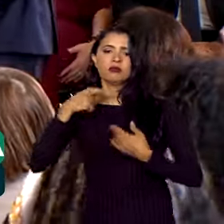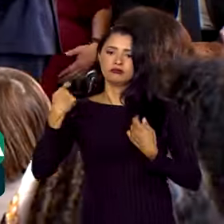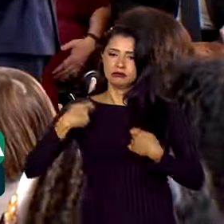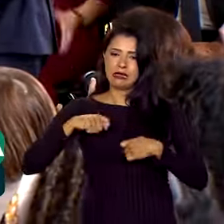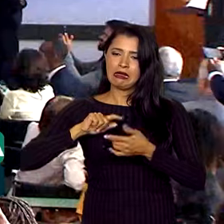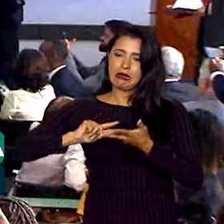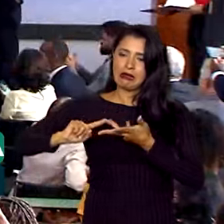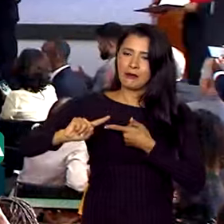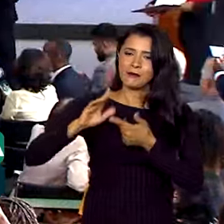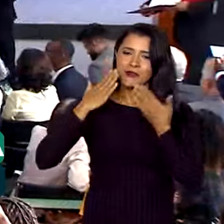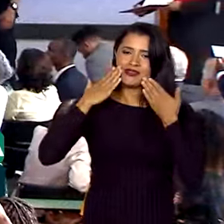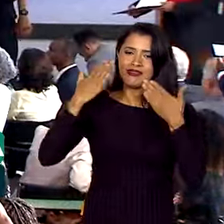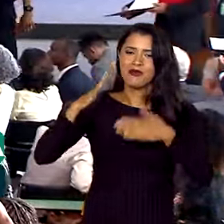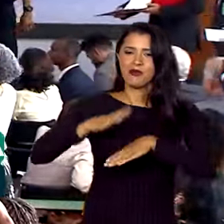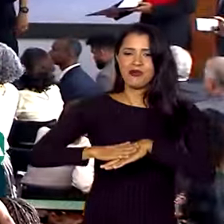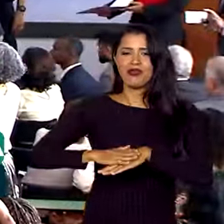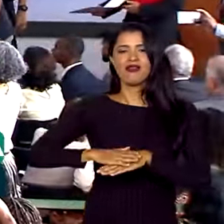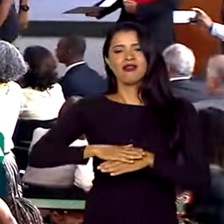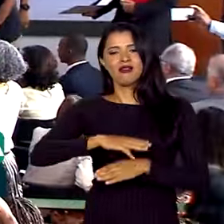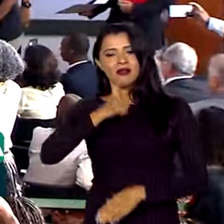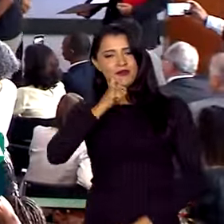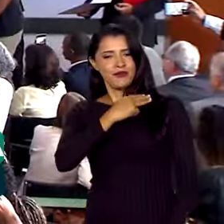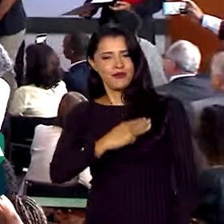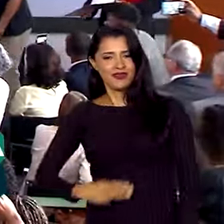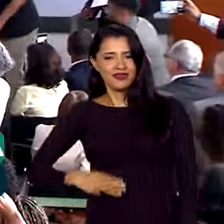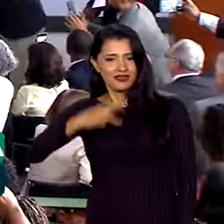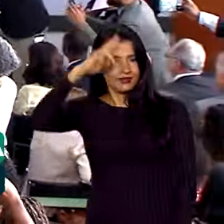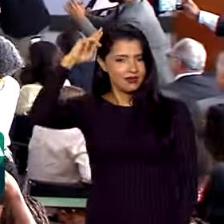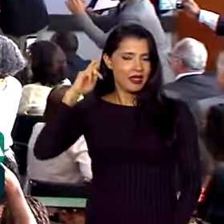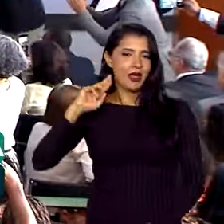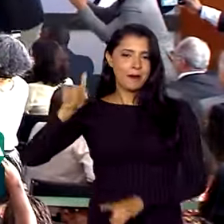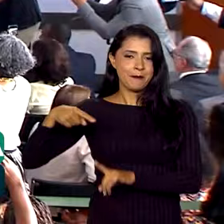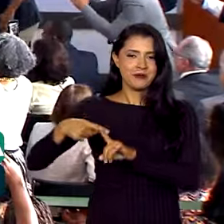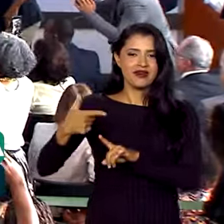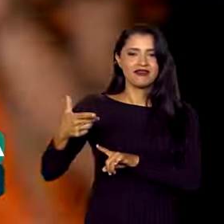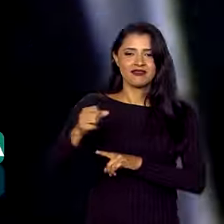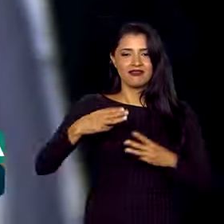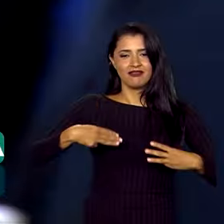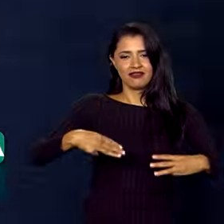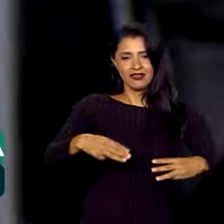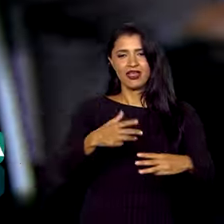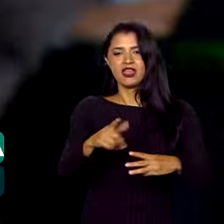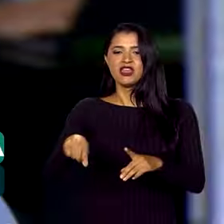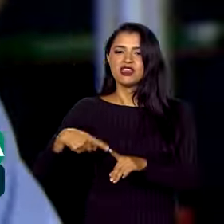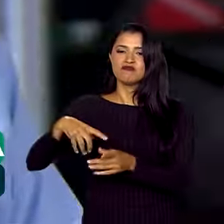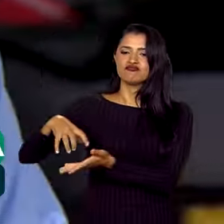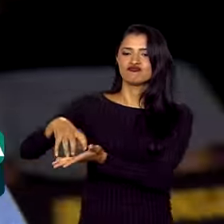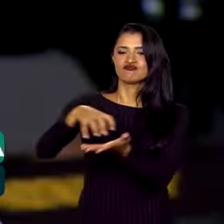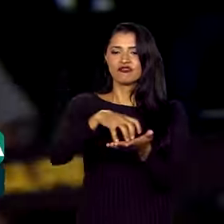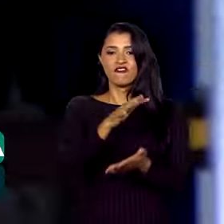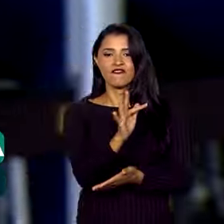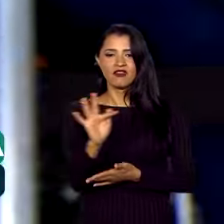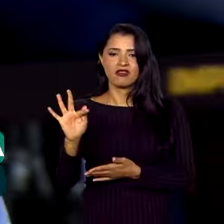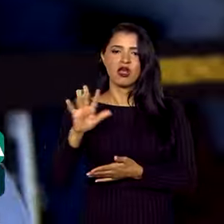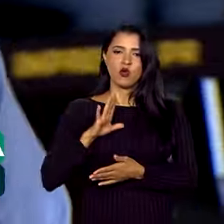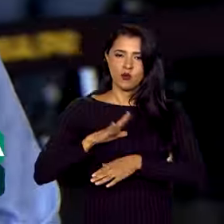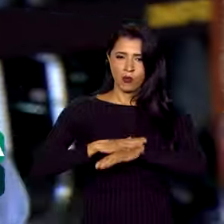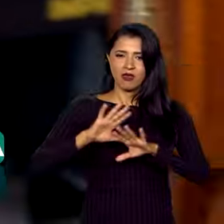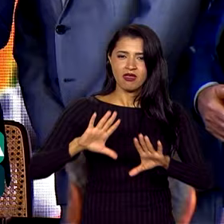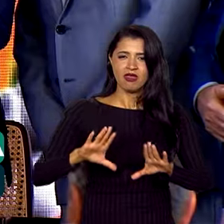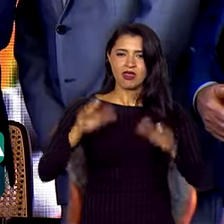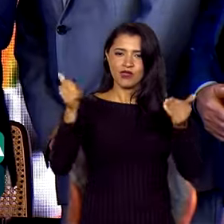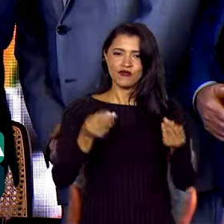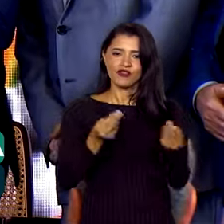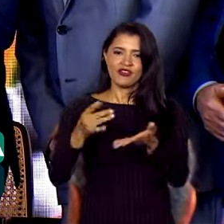Aniele Franco, em parceria com outros dez ministérios e órgãos federais. Durante a cerimônia, foi entregue o título